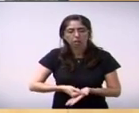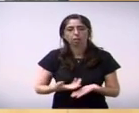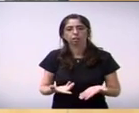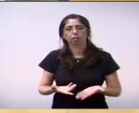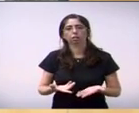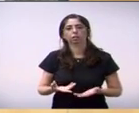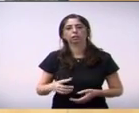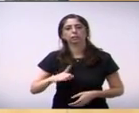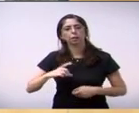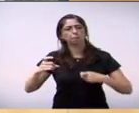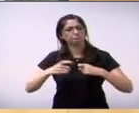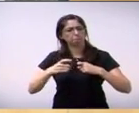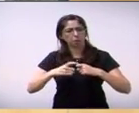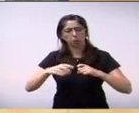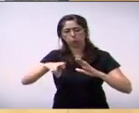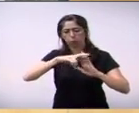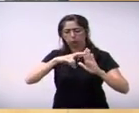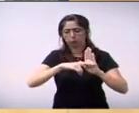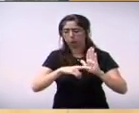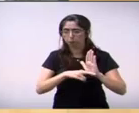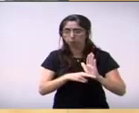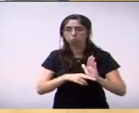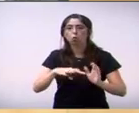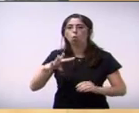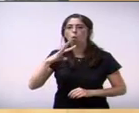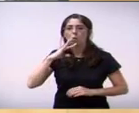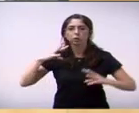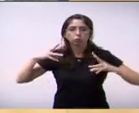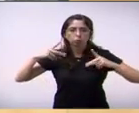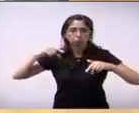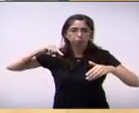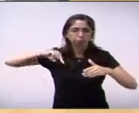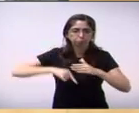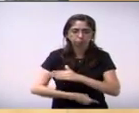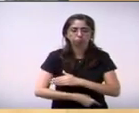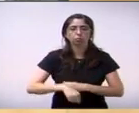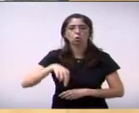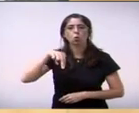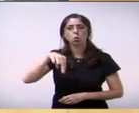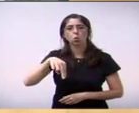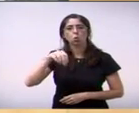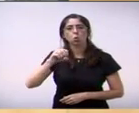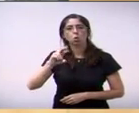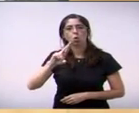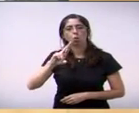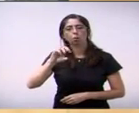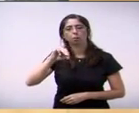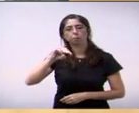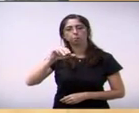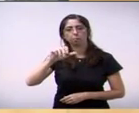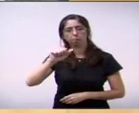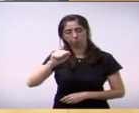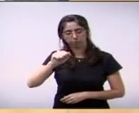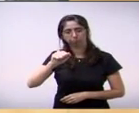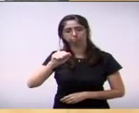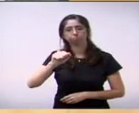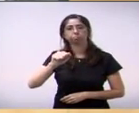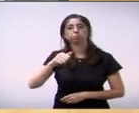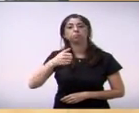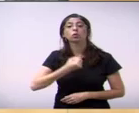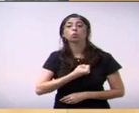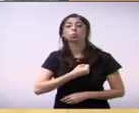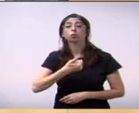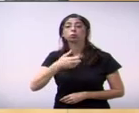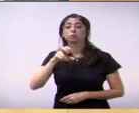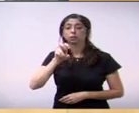conhecedor das normas regulamentadoras principalmente a norma 15 que trata sobre a insalubridade eu pude